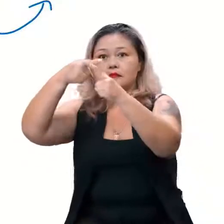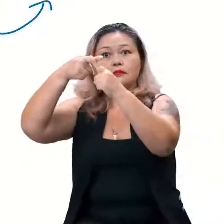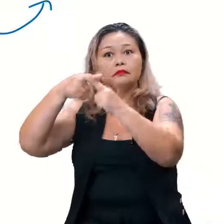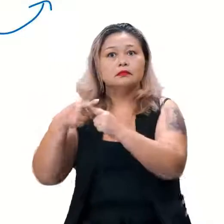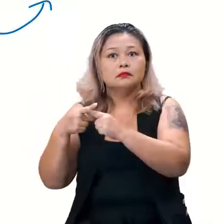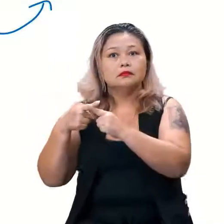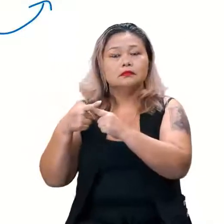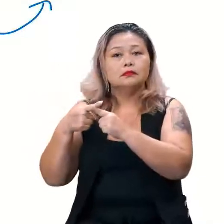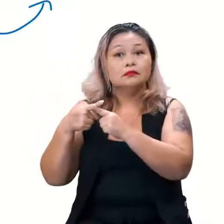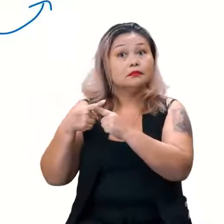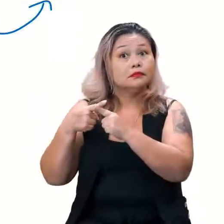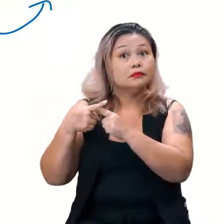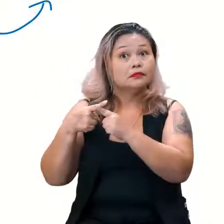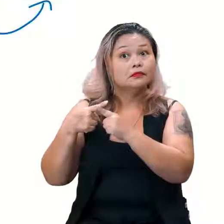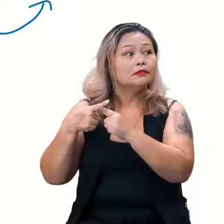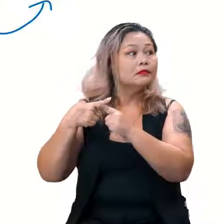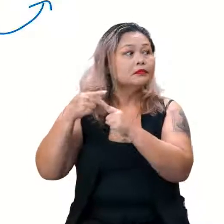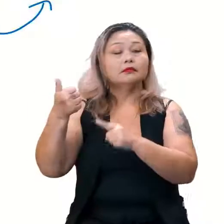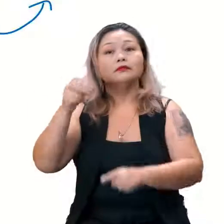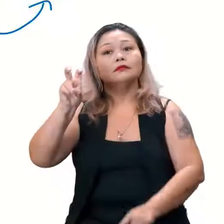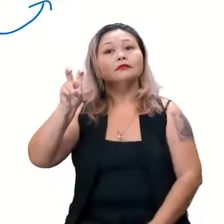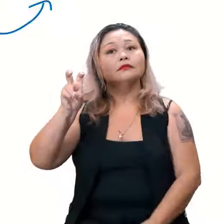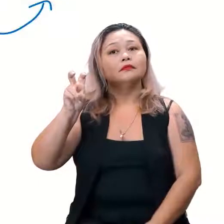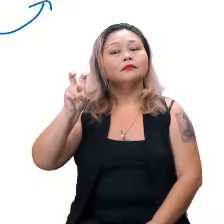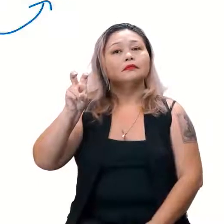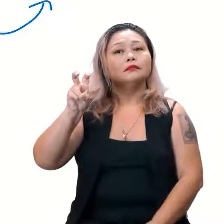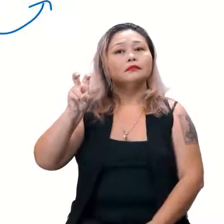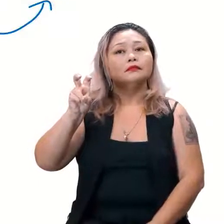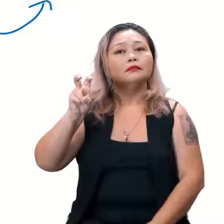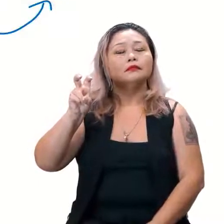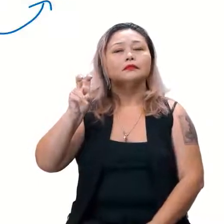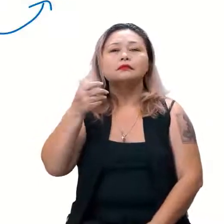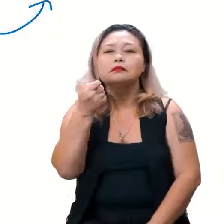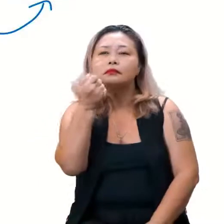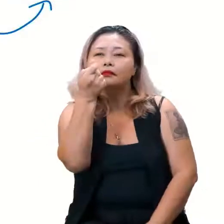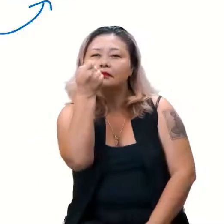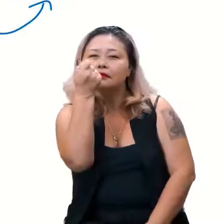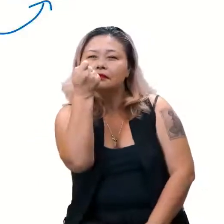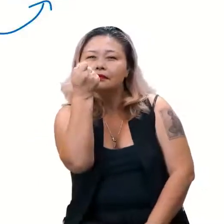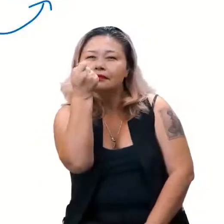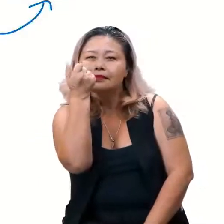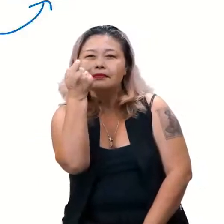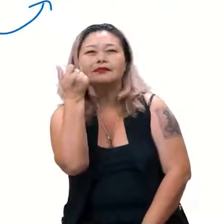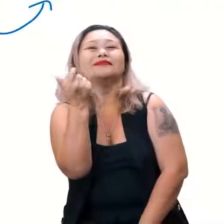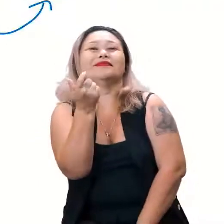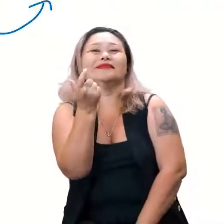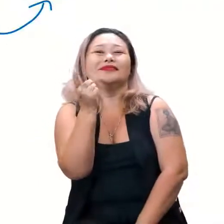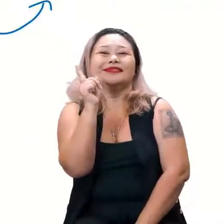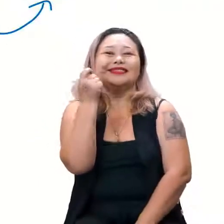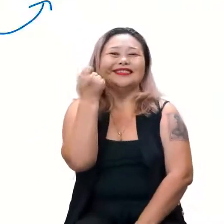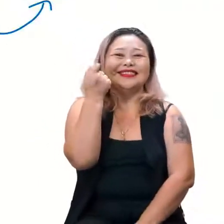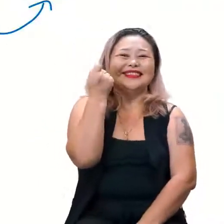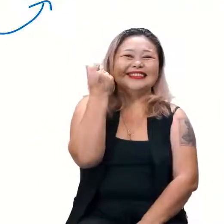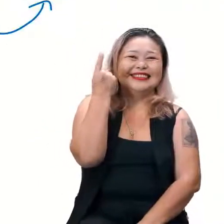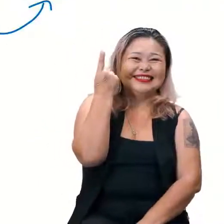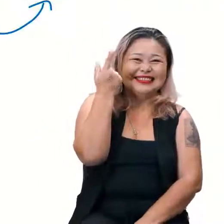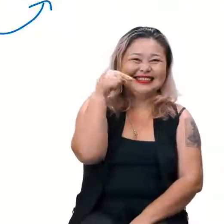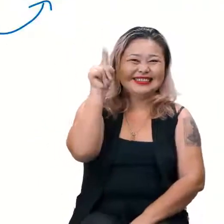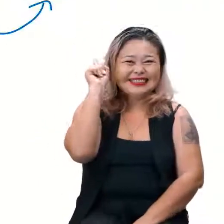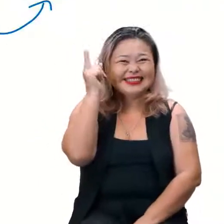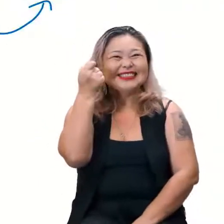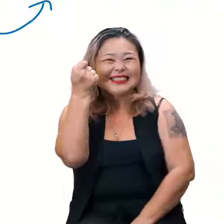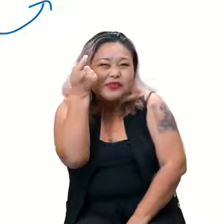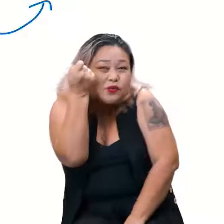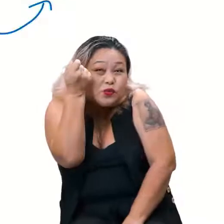Multiplicando. 3 vezes 5? 15. 15. Quase que cobrou para o final do livro. É, não, mas a gente... Por um bensinho de